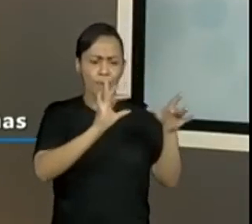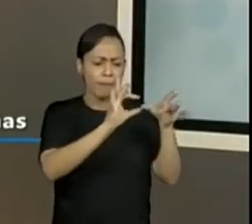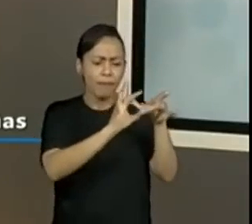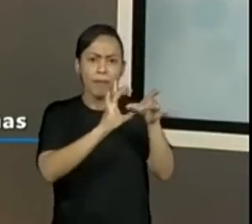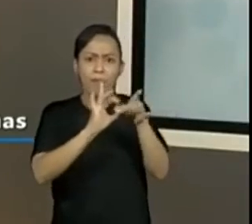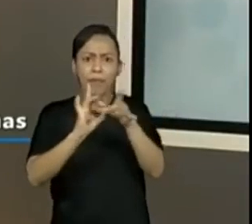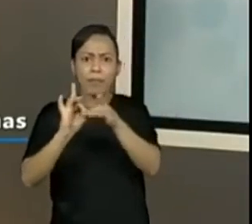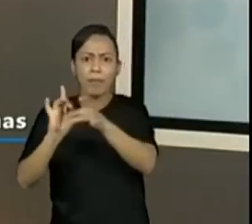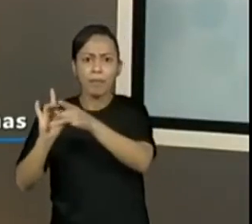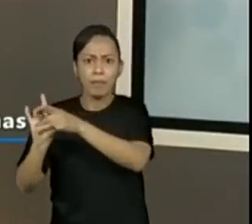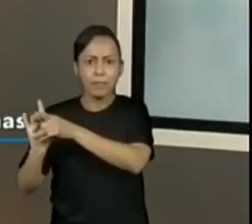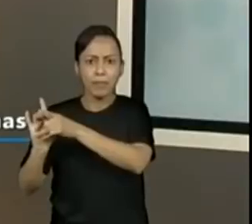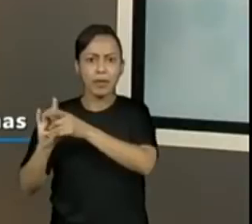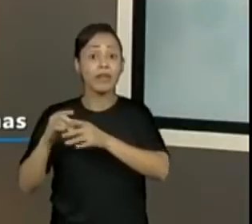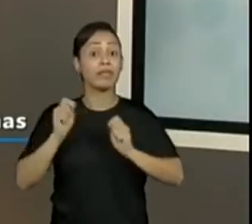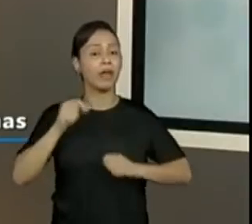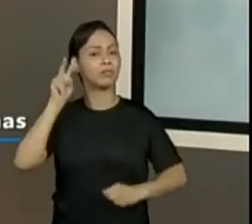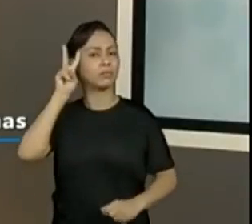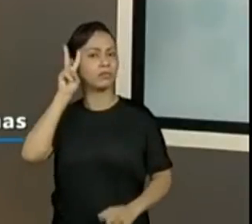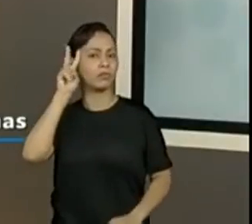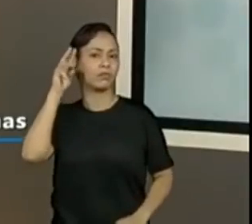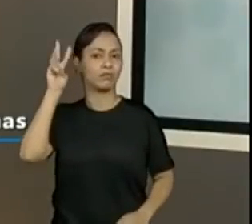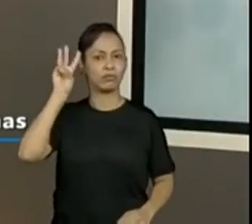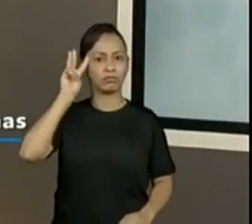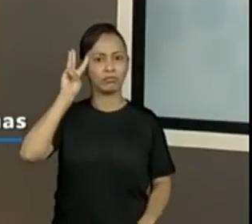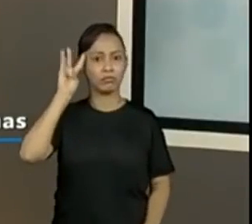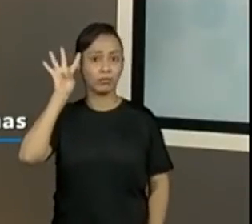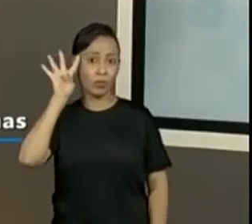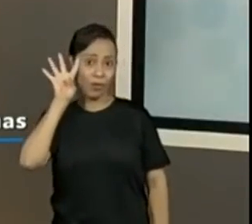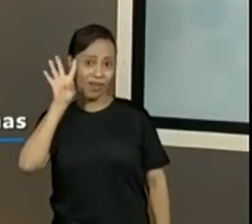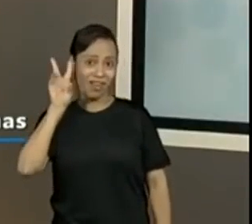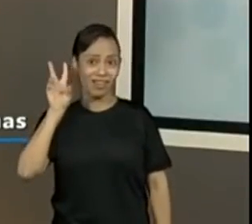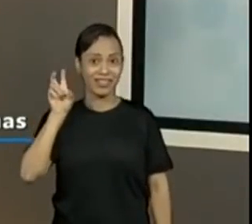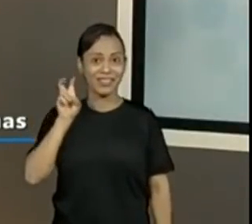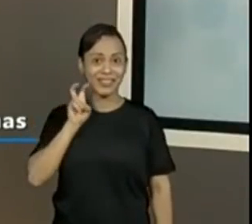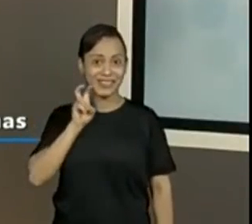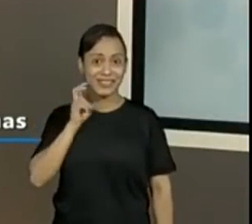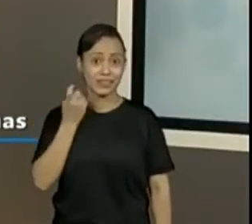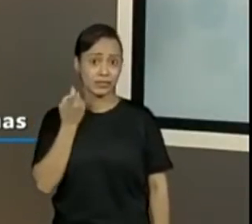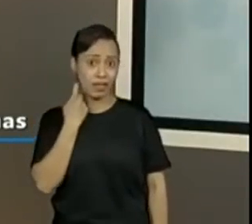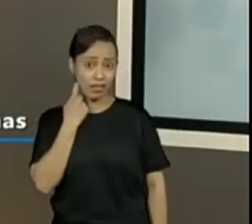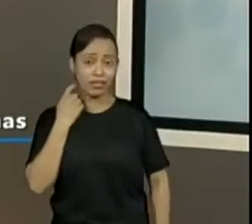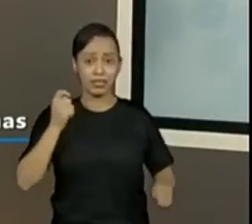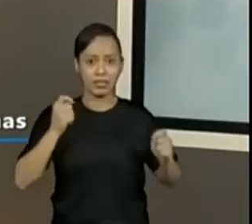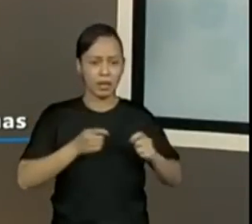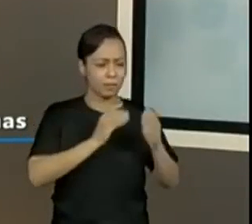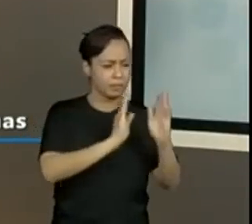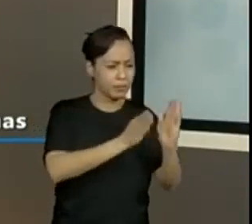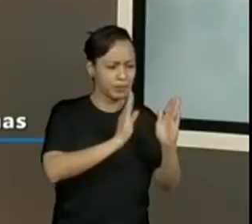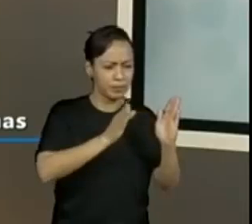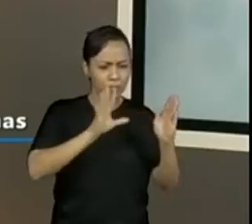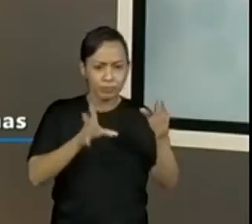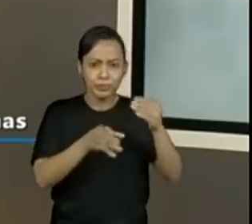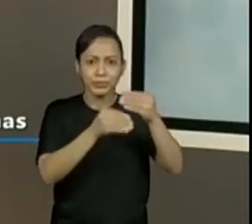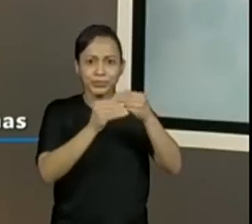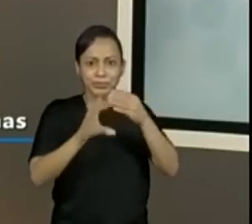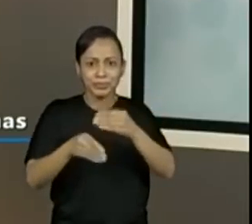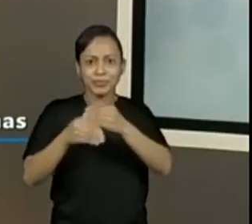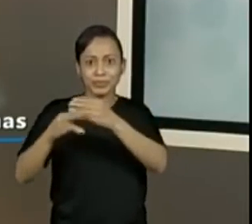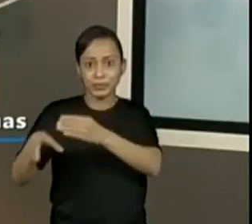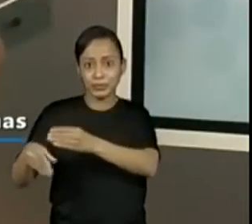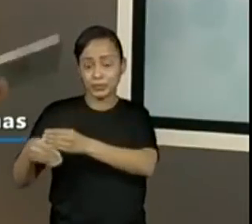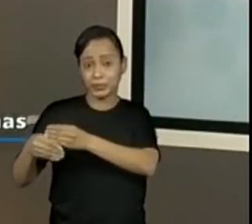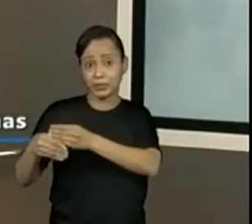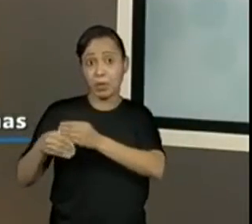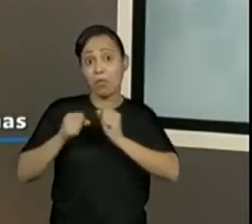percorrer segunda, terça, quarta, quinta e sexta. Vai estar vendo sempre a professora Ana Paula com algum